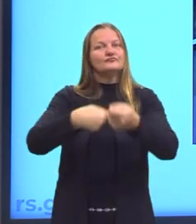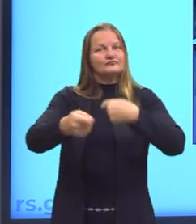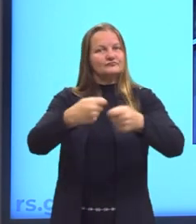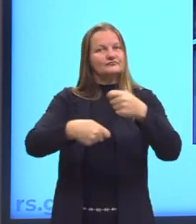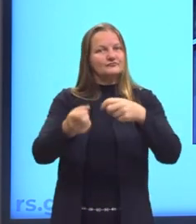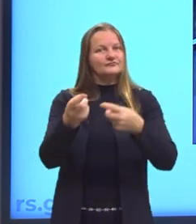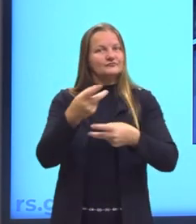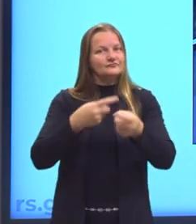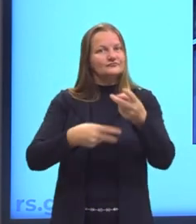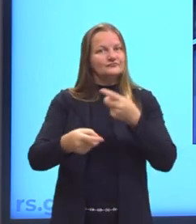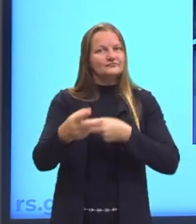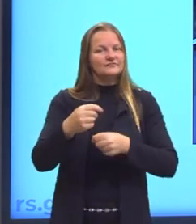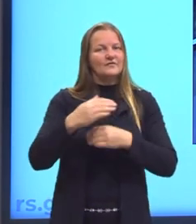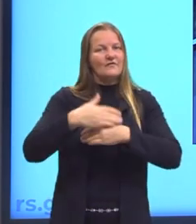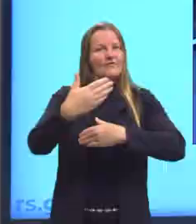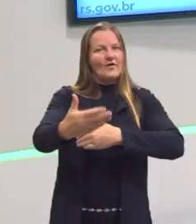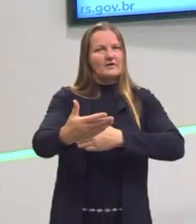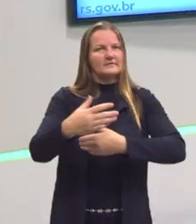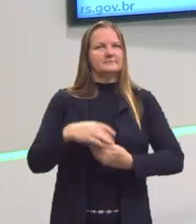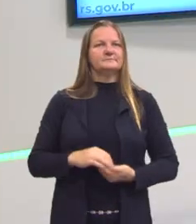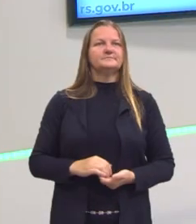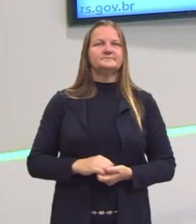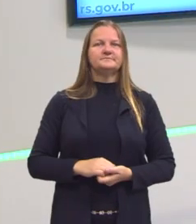externa, digamos.